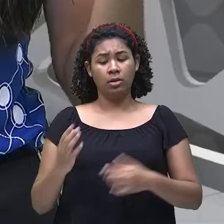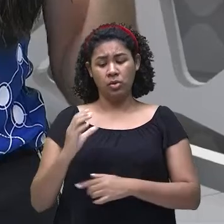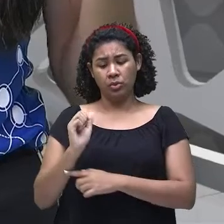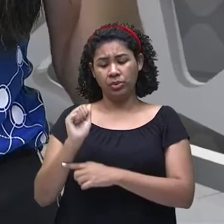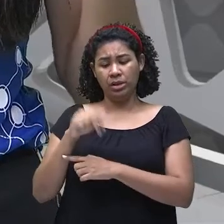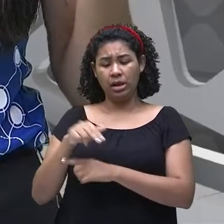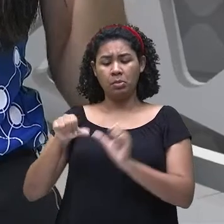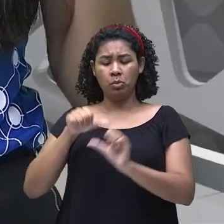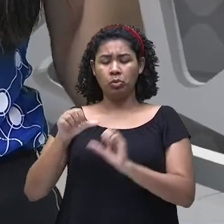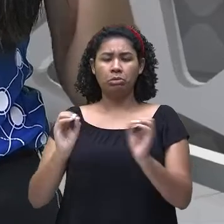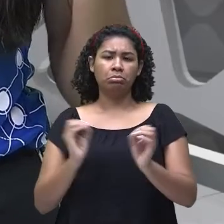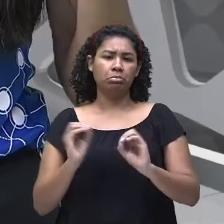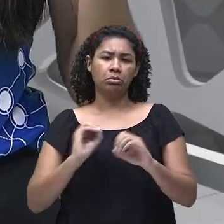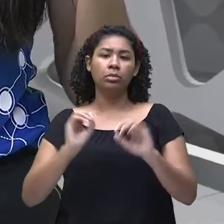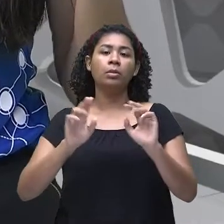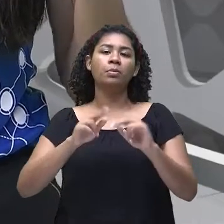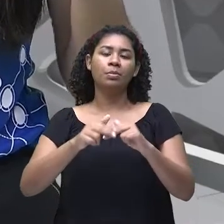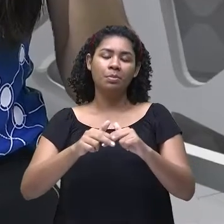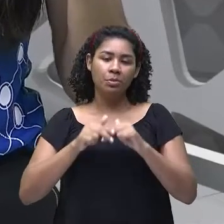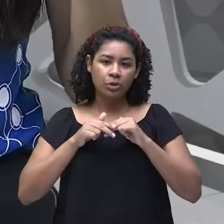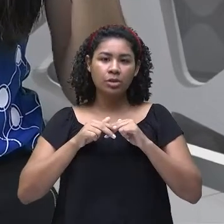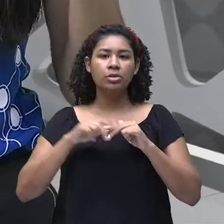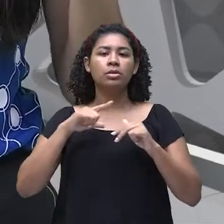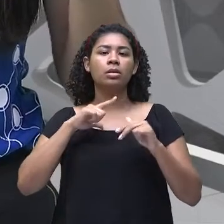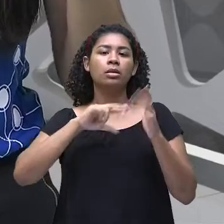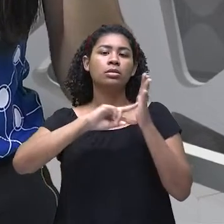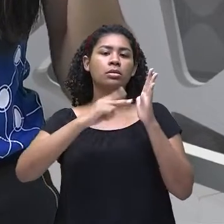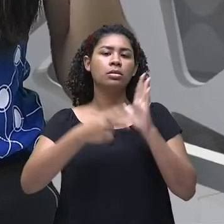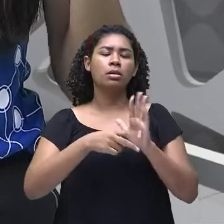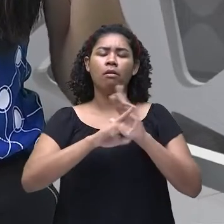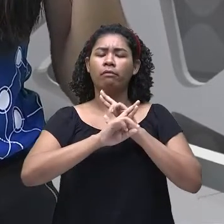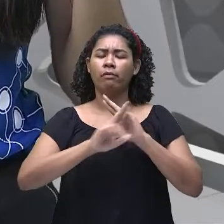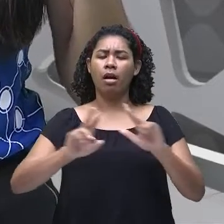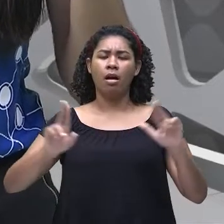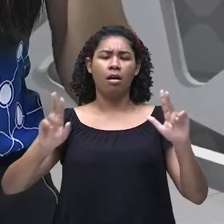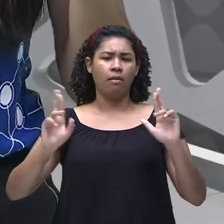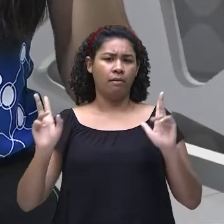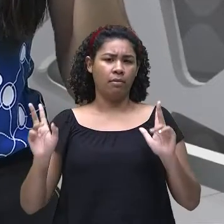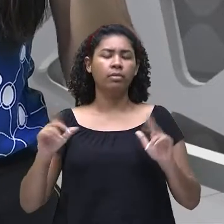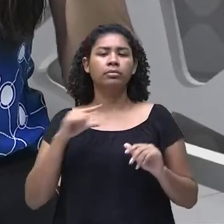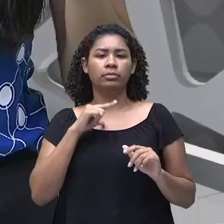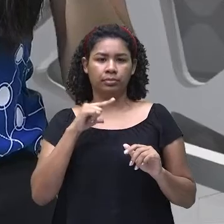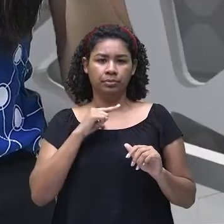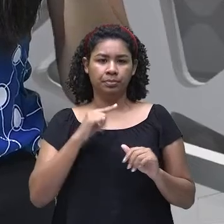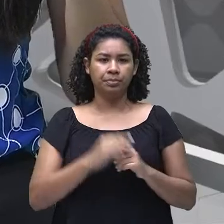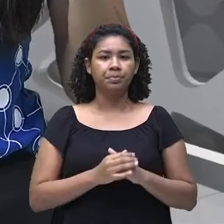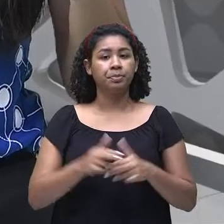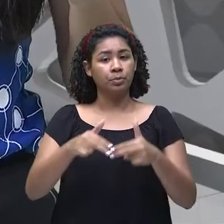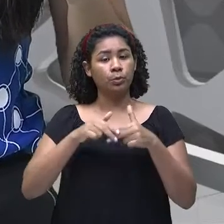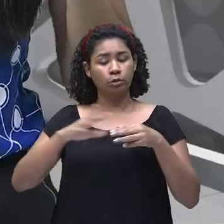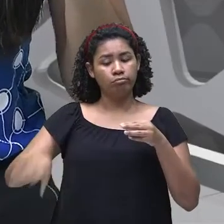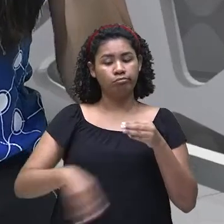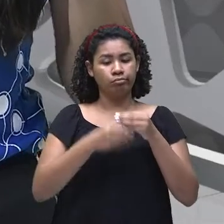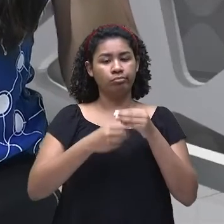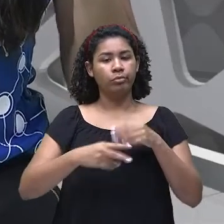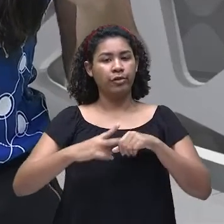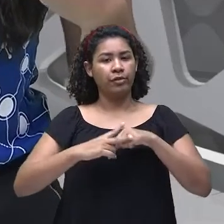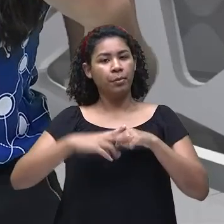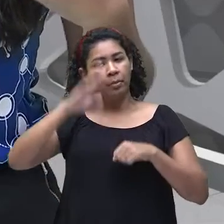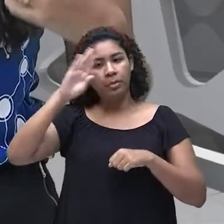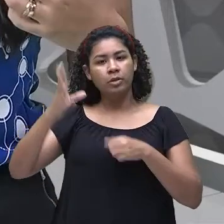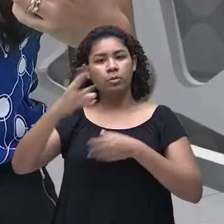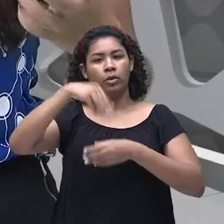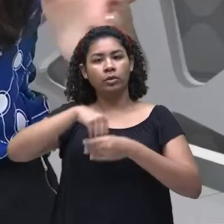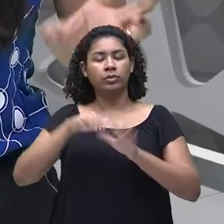possibilidades aí de sentido, né? Que ele agrega aí no verbo principal da frase. Mas o a gente mais viu foram